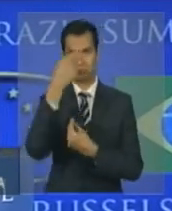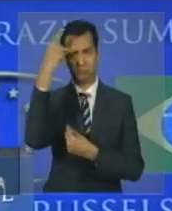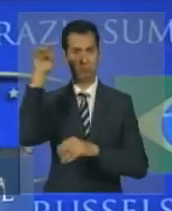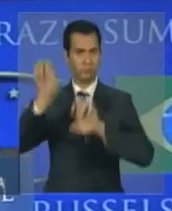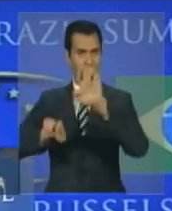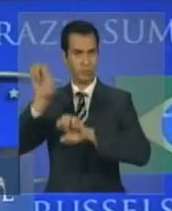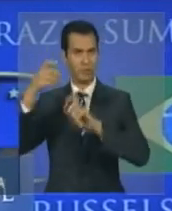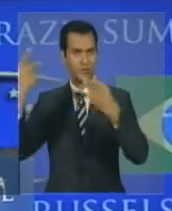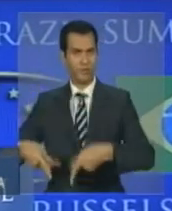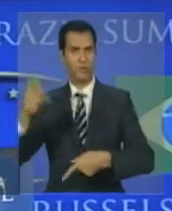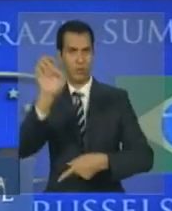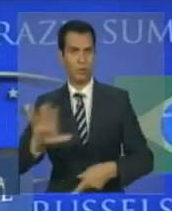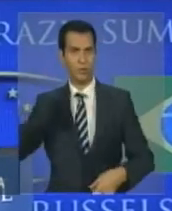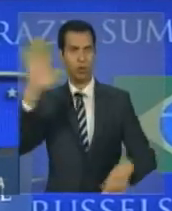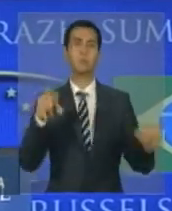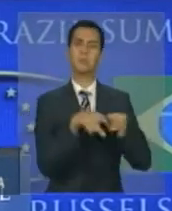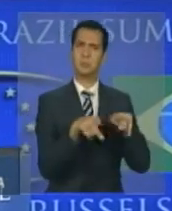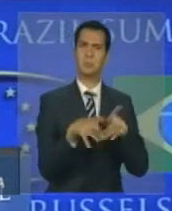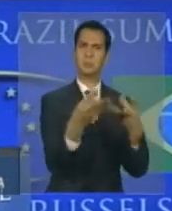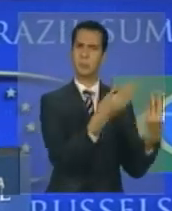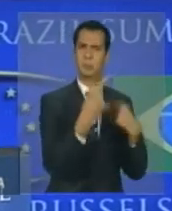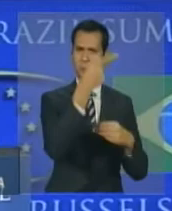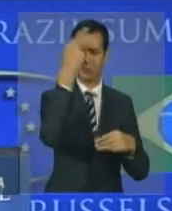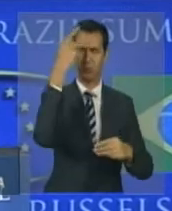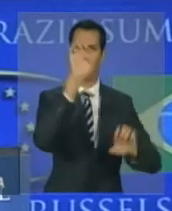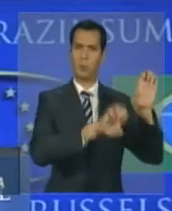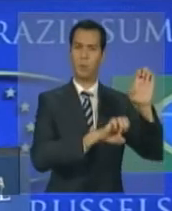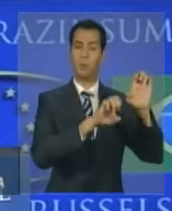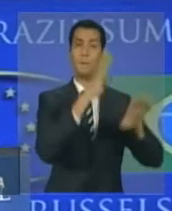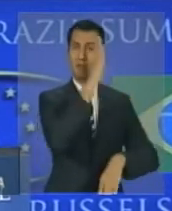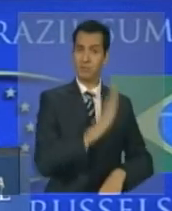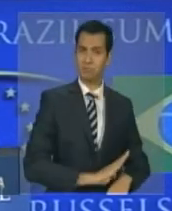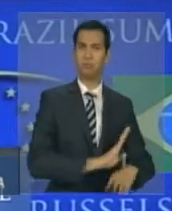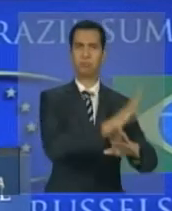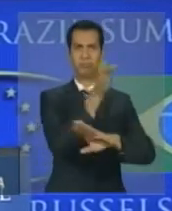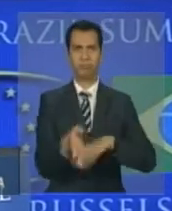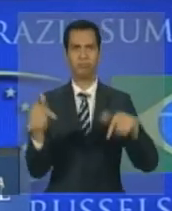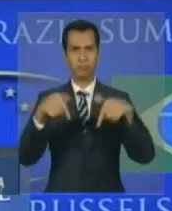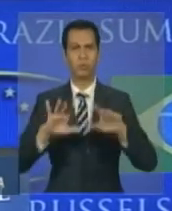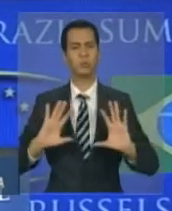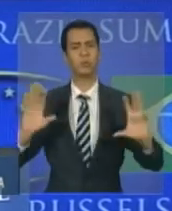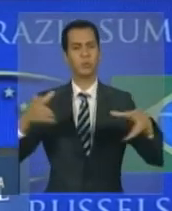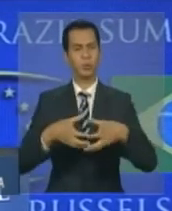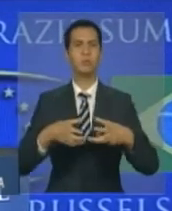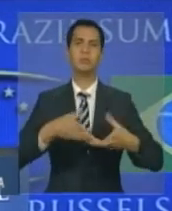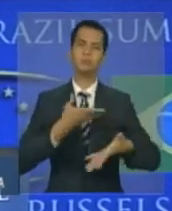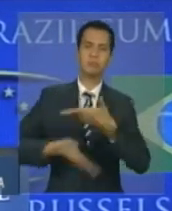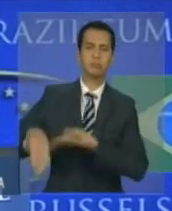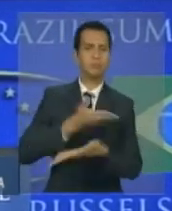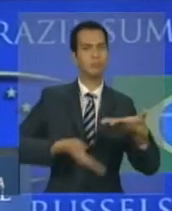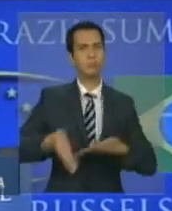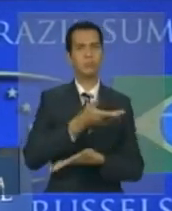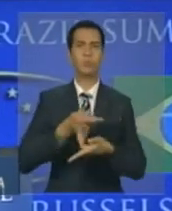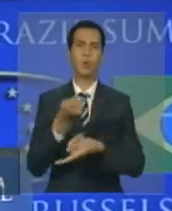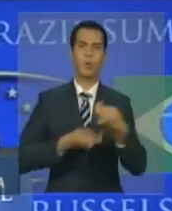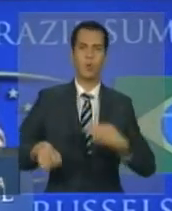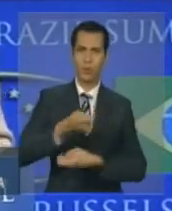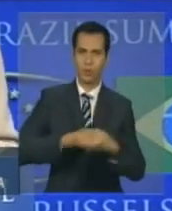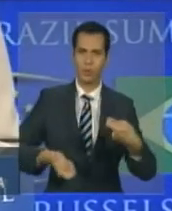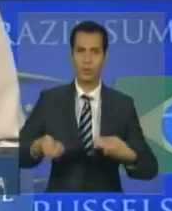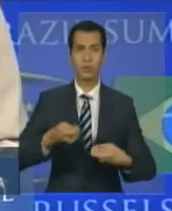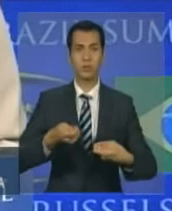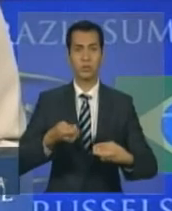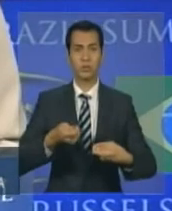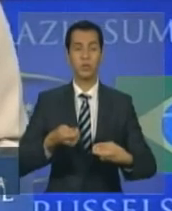para diversificar e facilitar o comércio e os investimentos entre ambas as regiões. Nosso